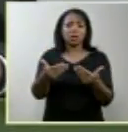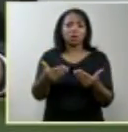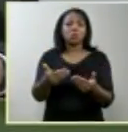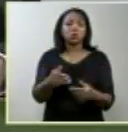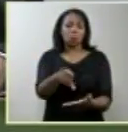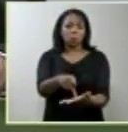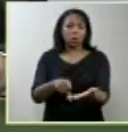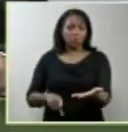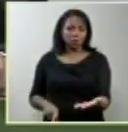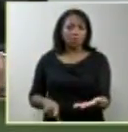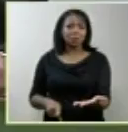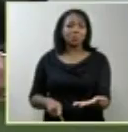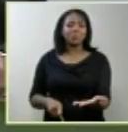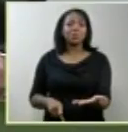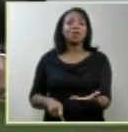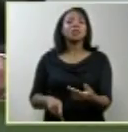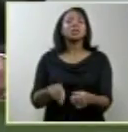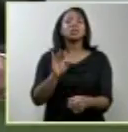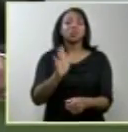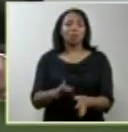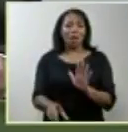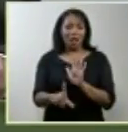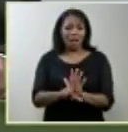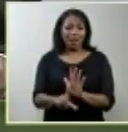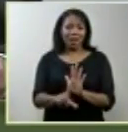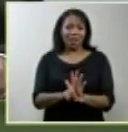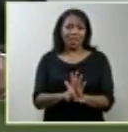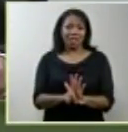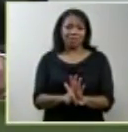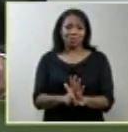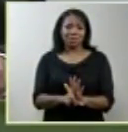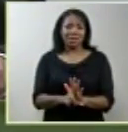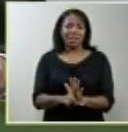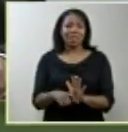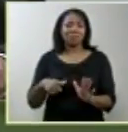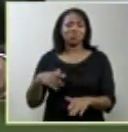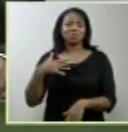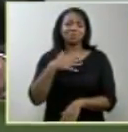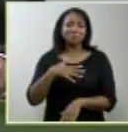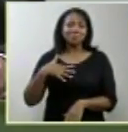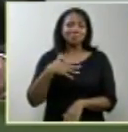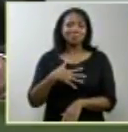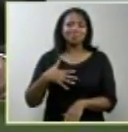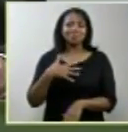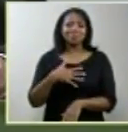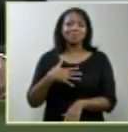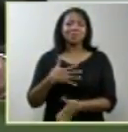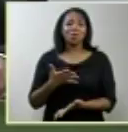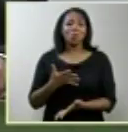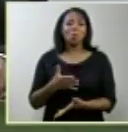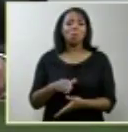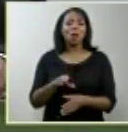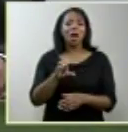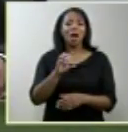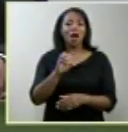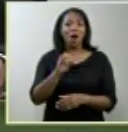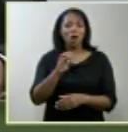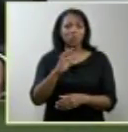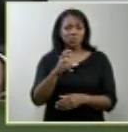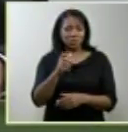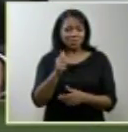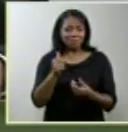que se tornou lei e tive a satisfação numa ótica democrática